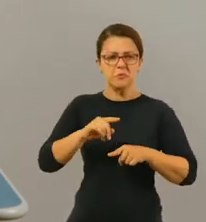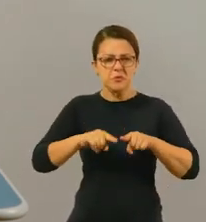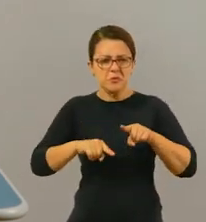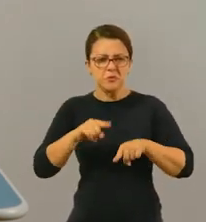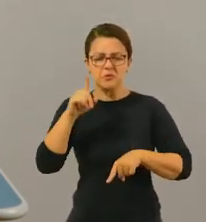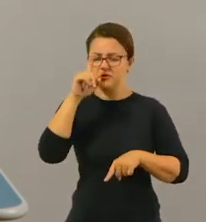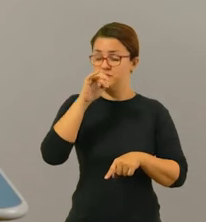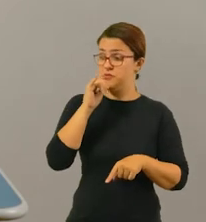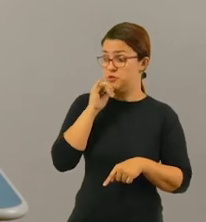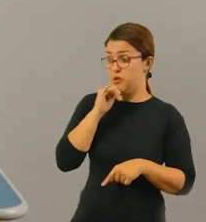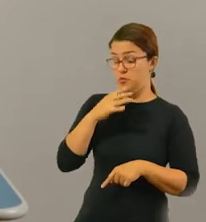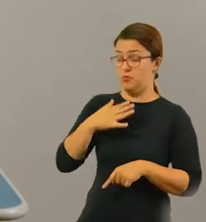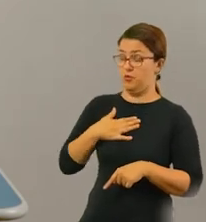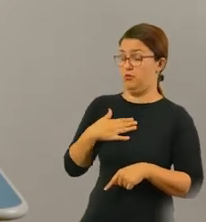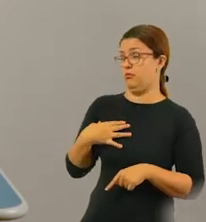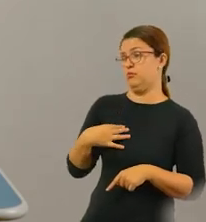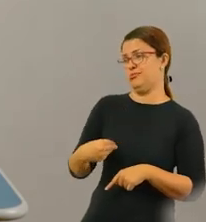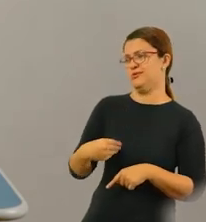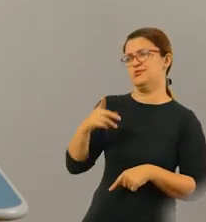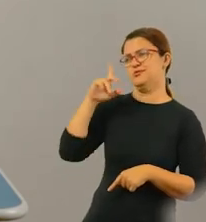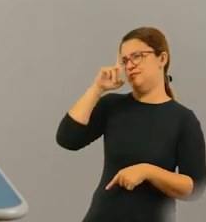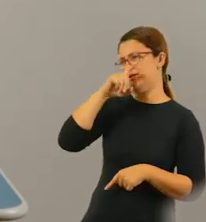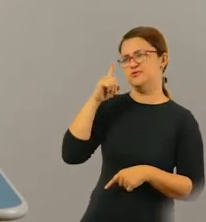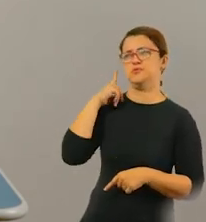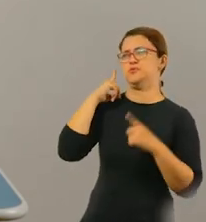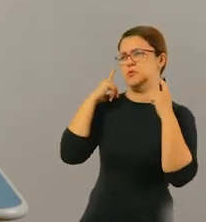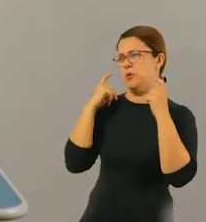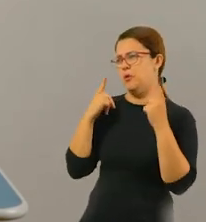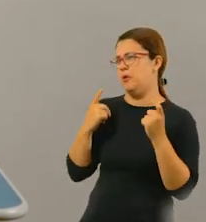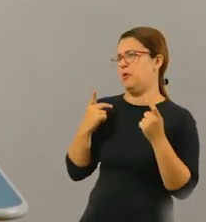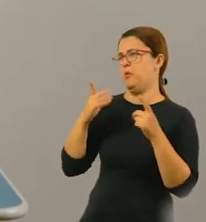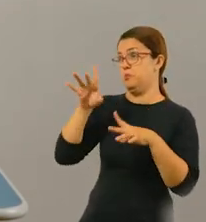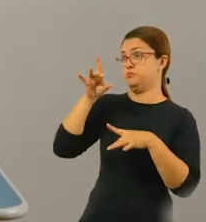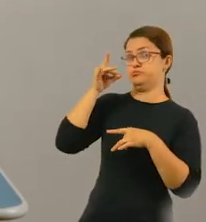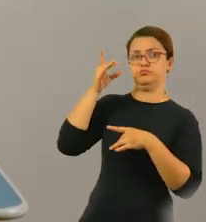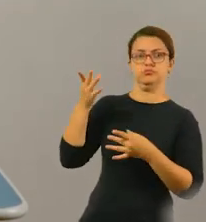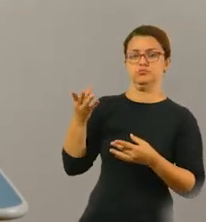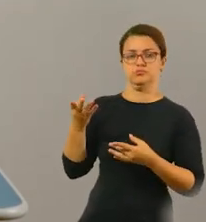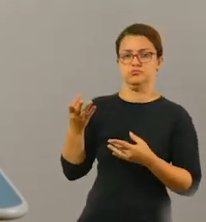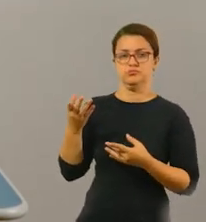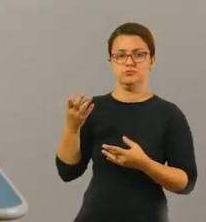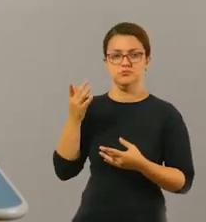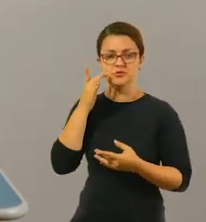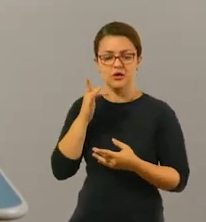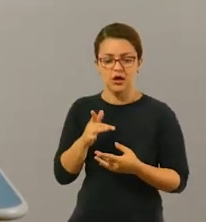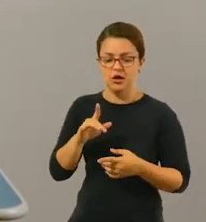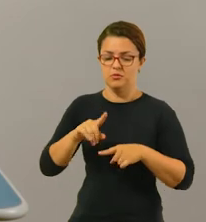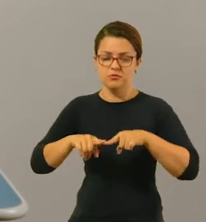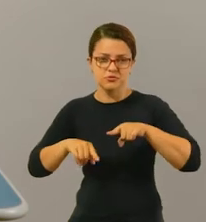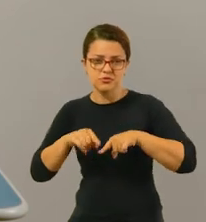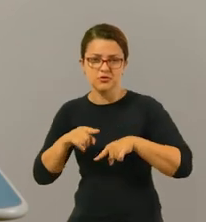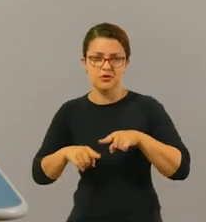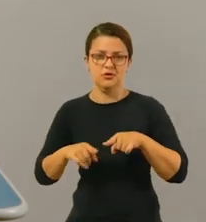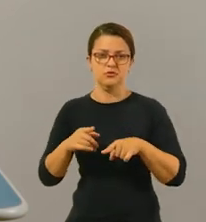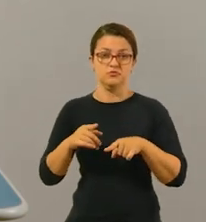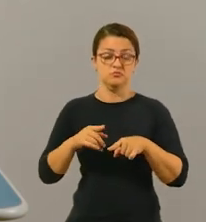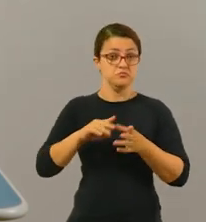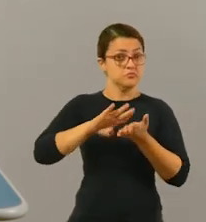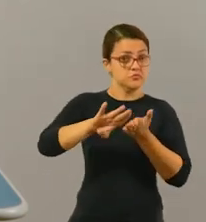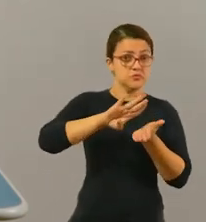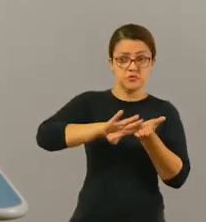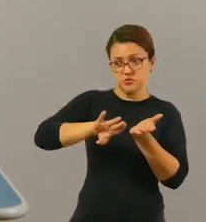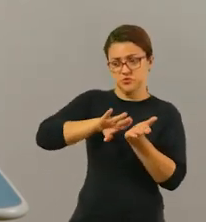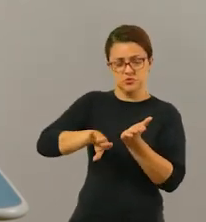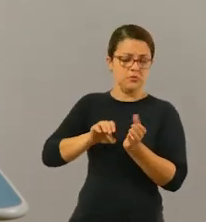itens, retira. Ah, meu filho tem muita dificuldade em reproduzir som de qualquer tipo de objeto. Tira por